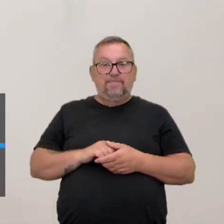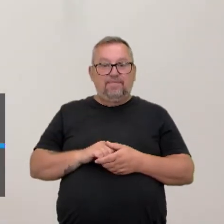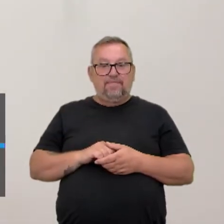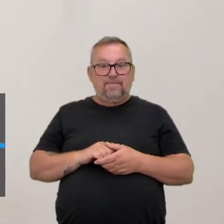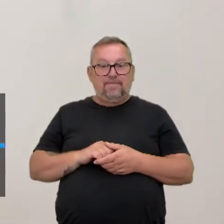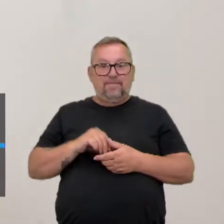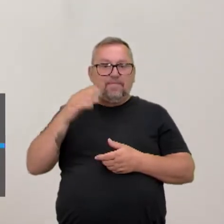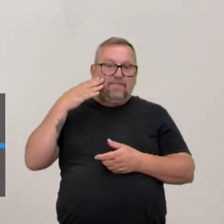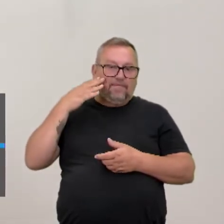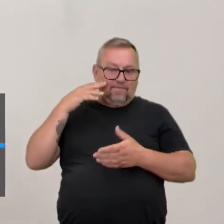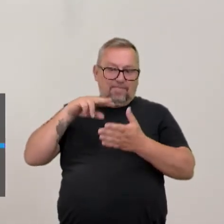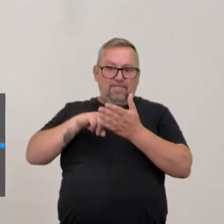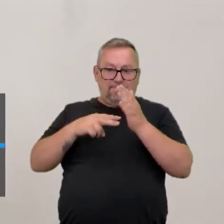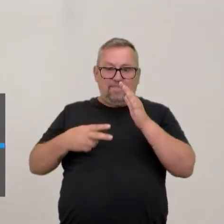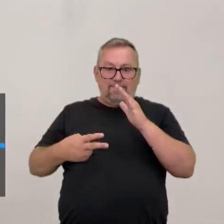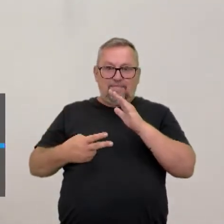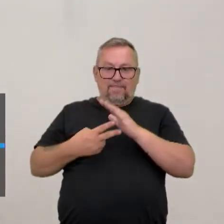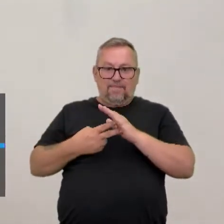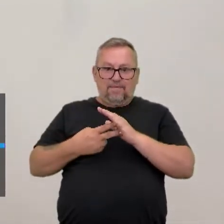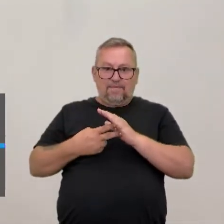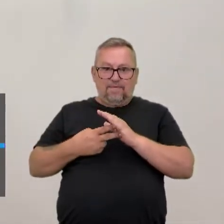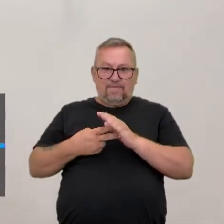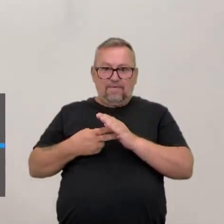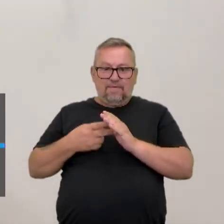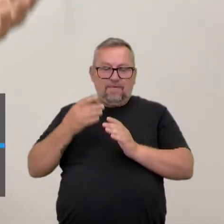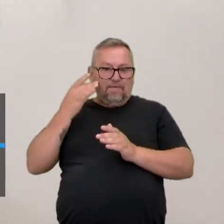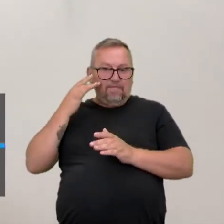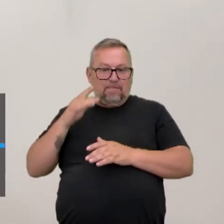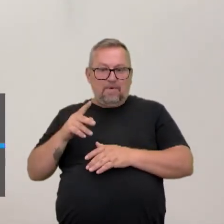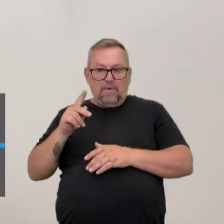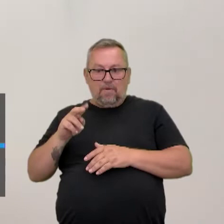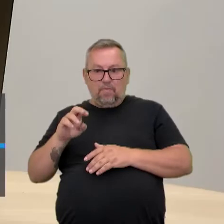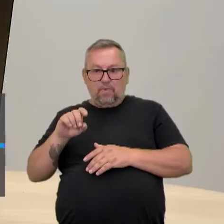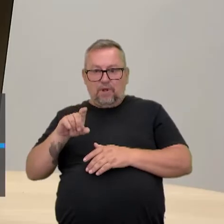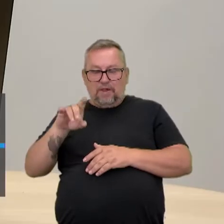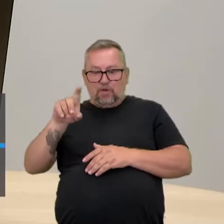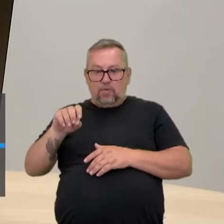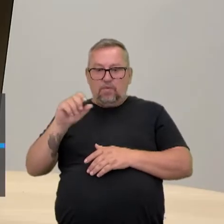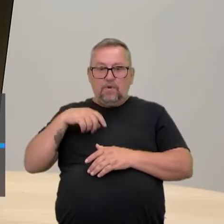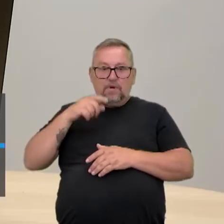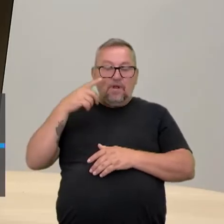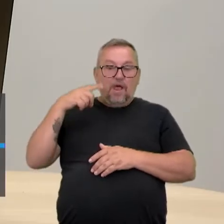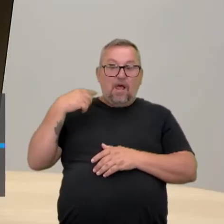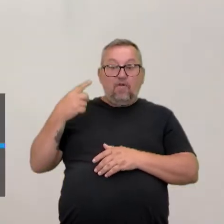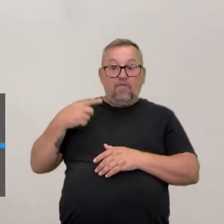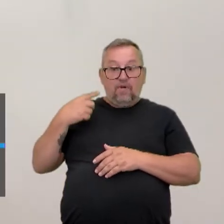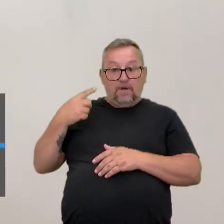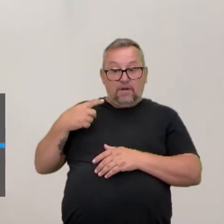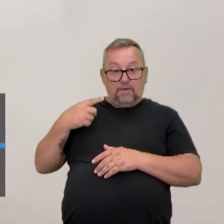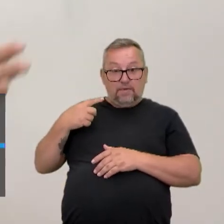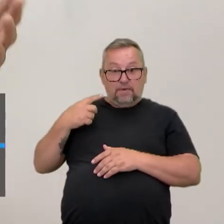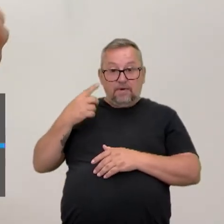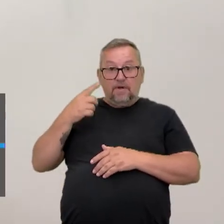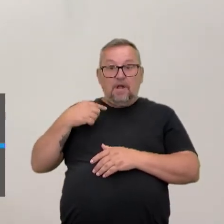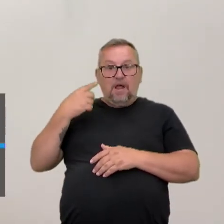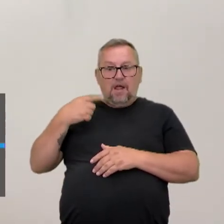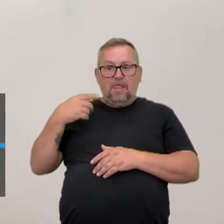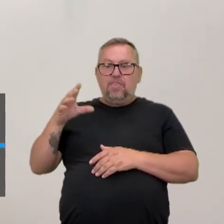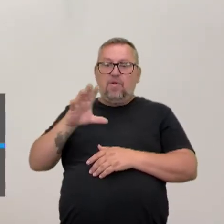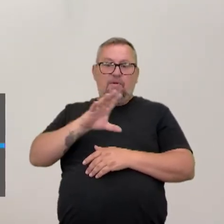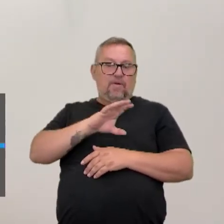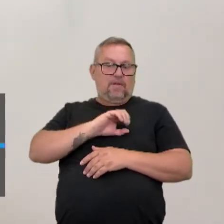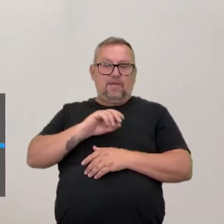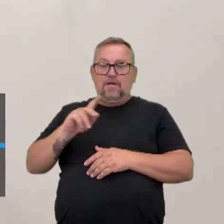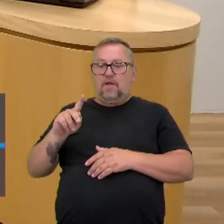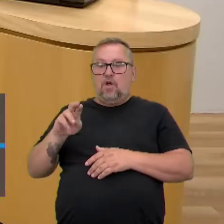Você sabe que tem alunos que estão assistindo a gente que, de repente, podem ser advogados. E você sabe que advogado adora ser prolixo.